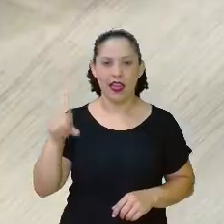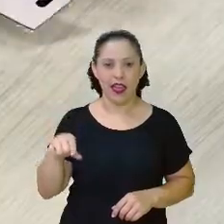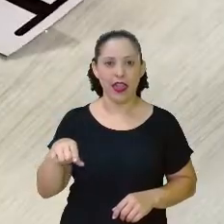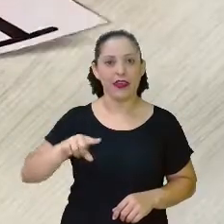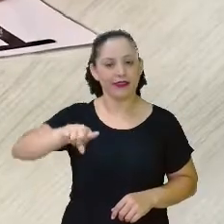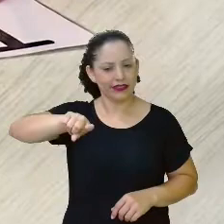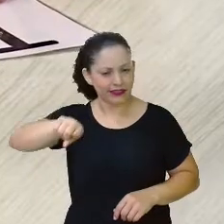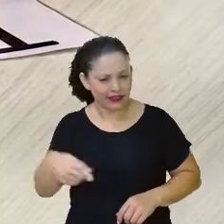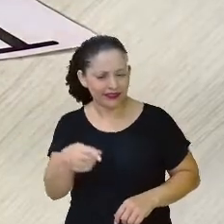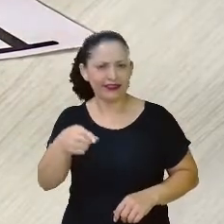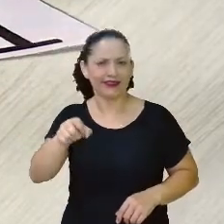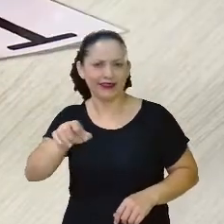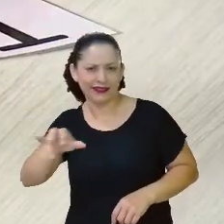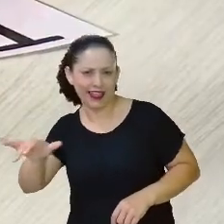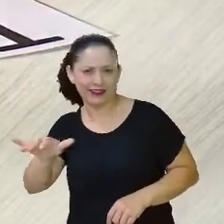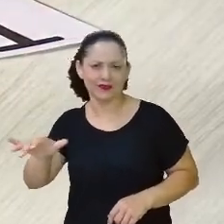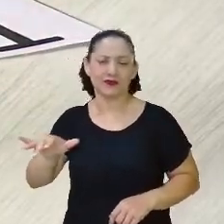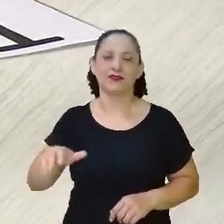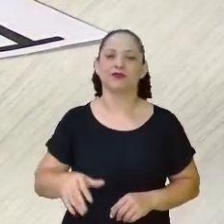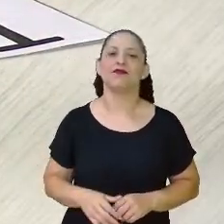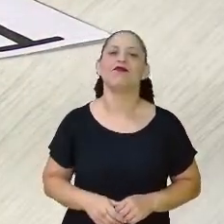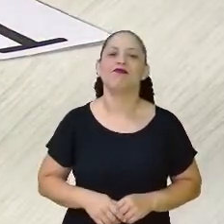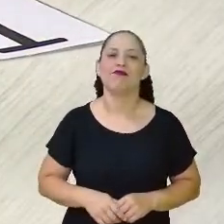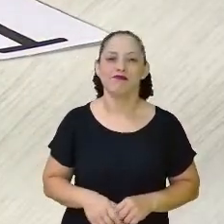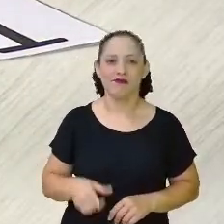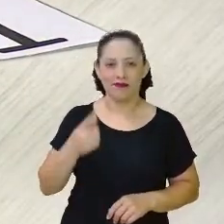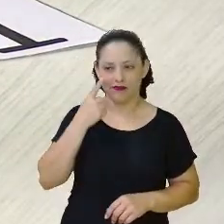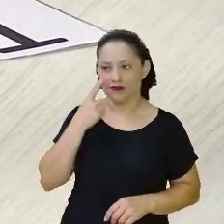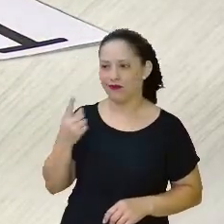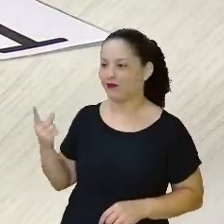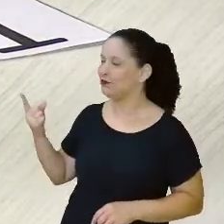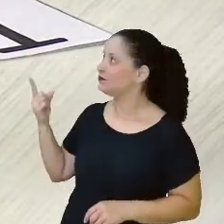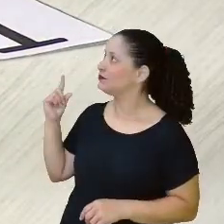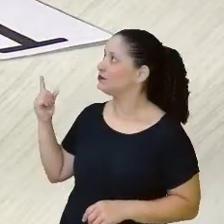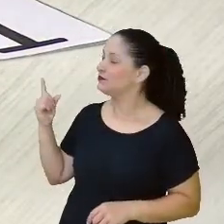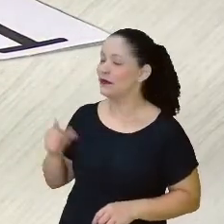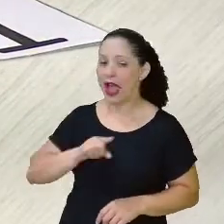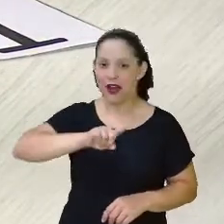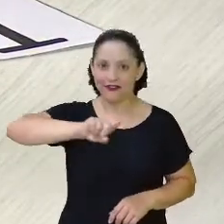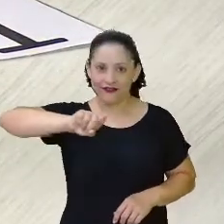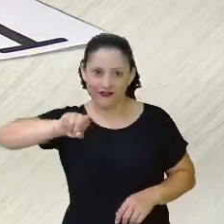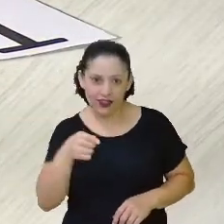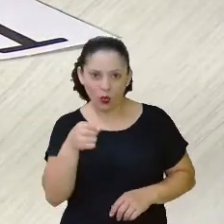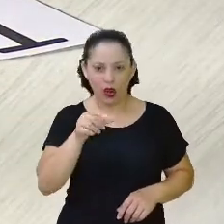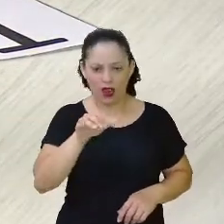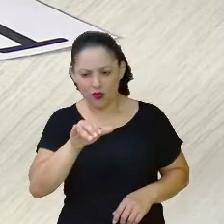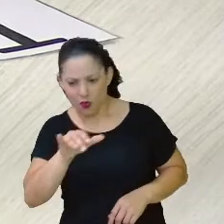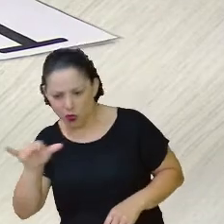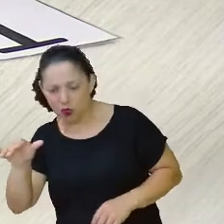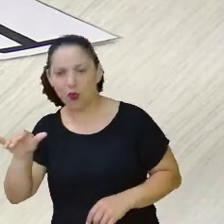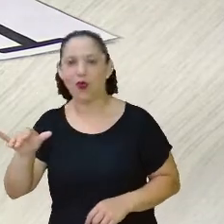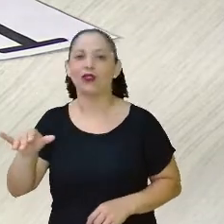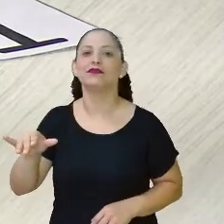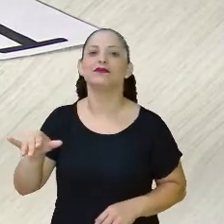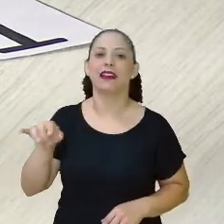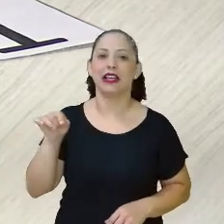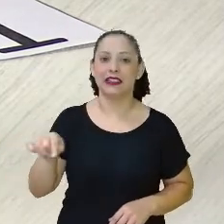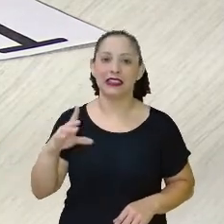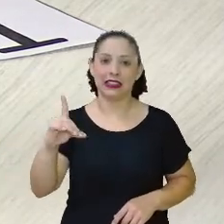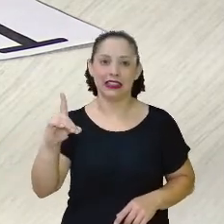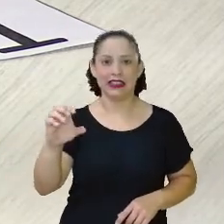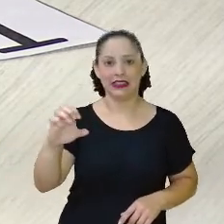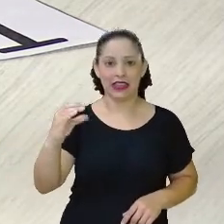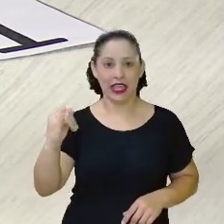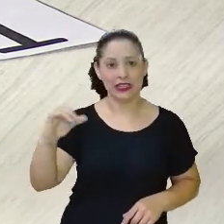O décimo é essa primeira casa aqui, ó, depois da vírgula, a gente chama de décimo. Então, se é